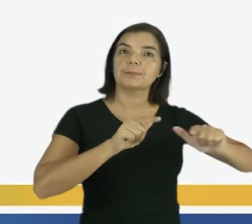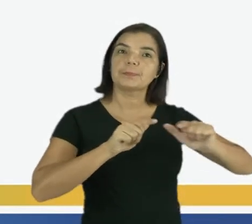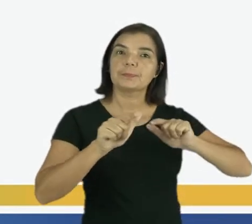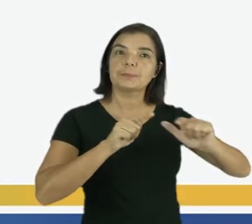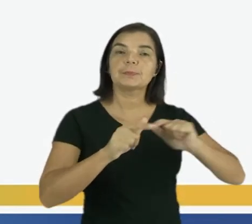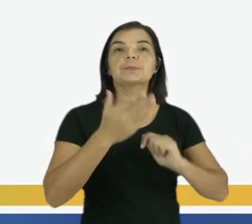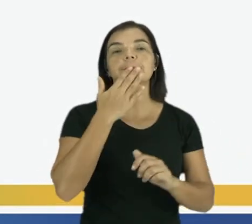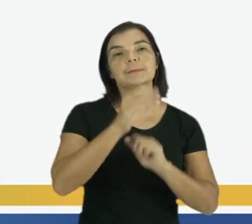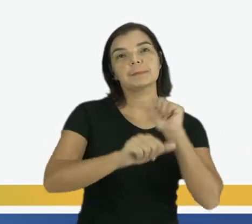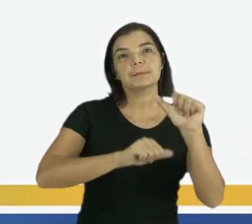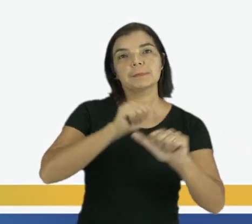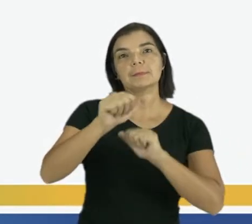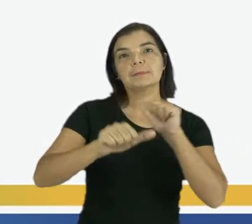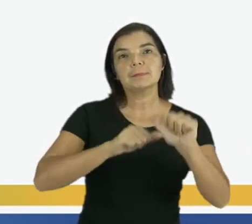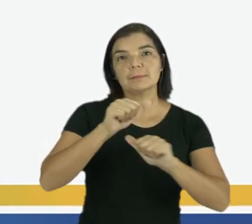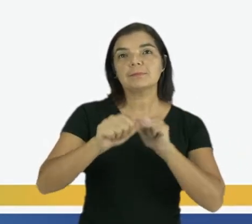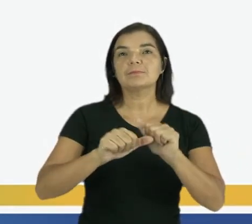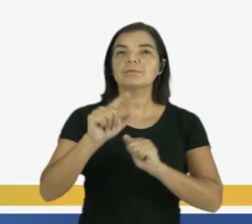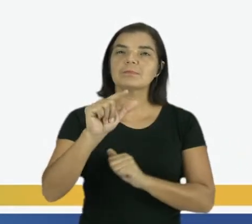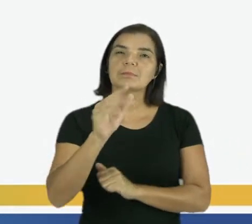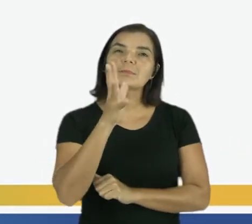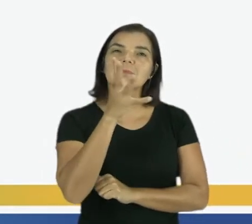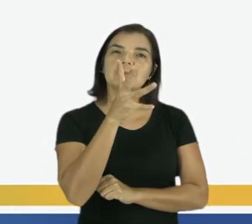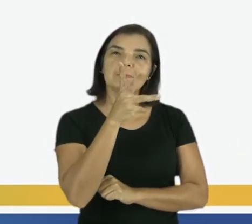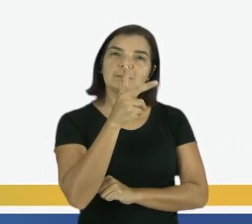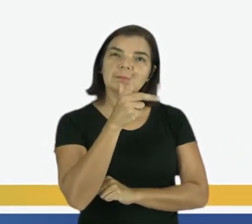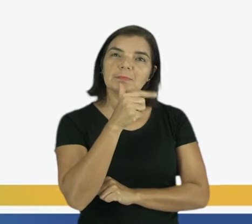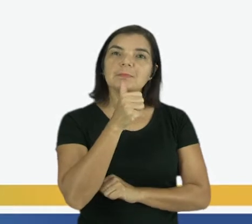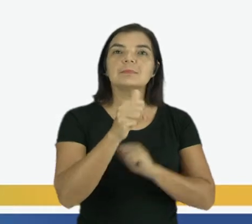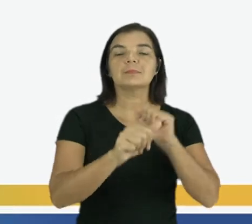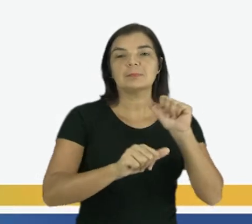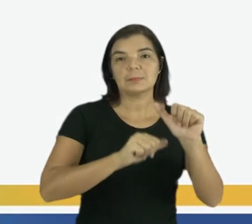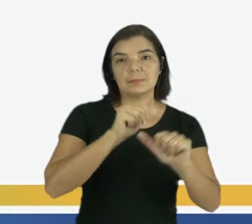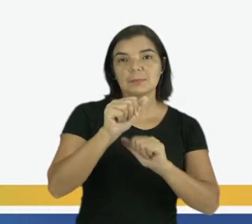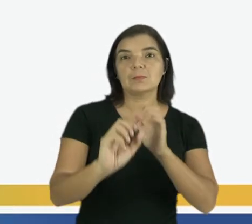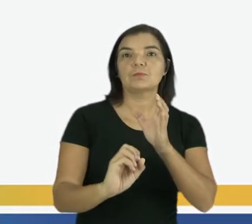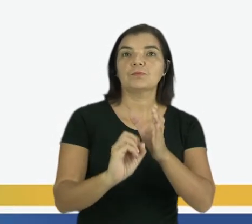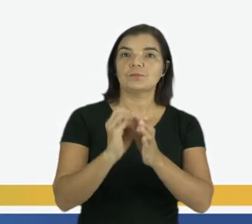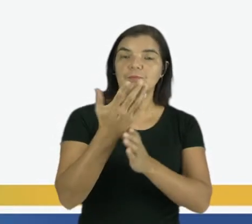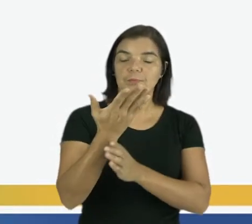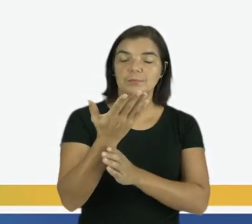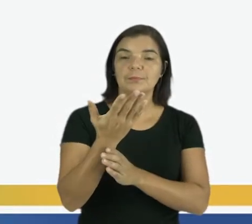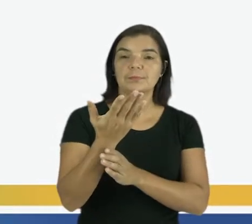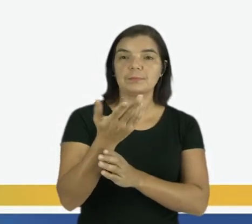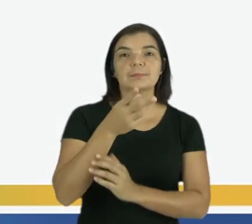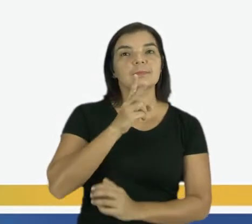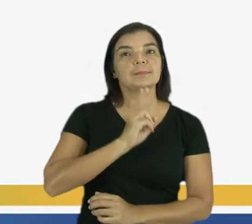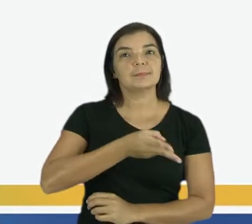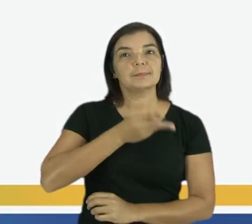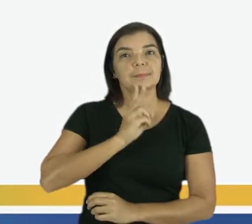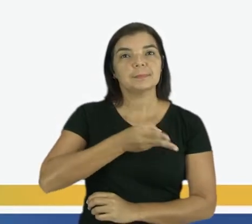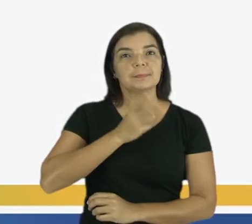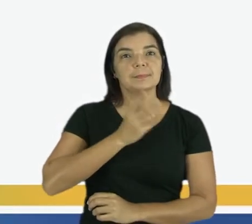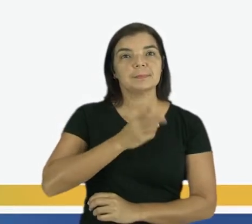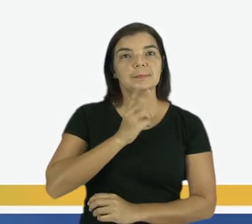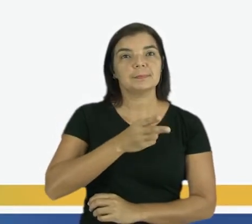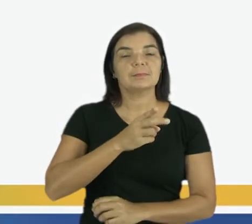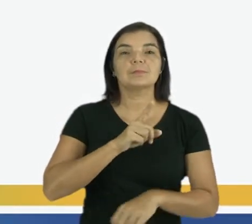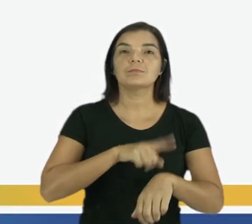trabalho, que é um tipo de mudança que leva um pouco mais de tempo para ocorrer, pois a mudança ocorrida